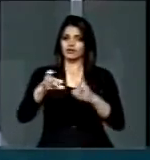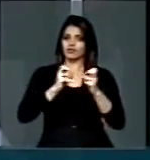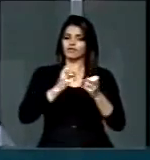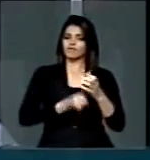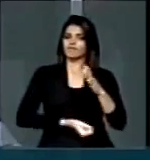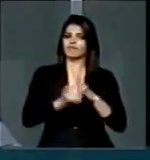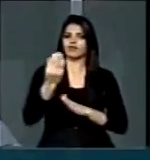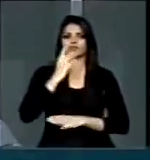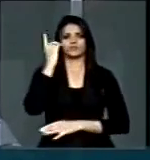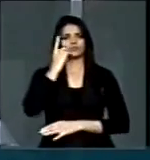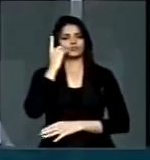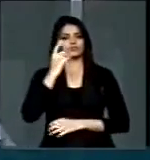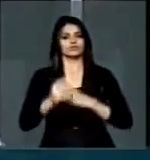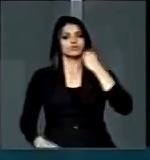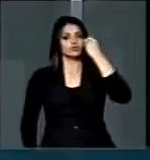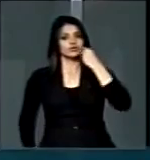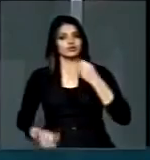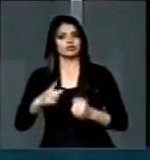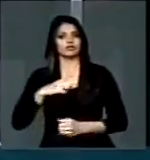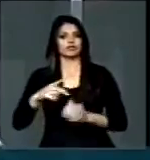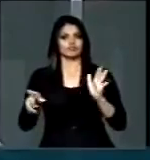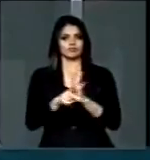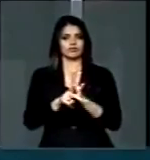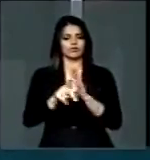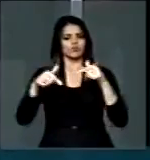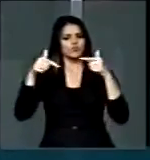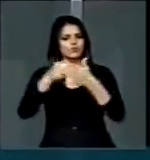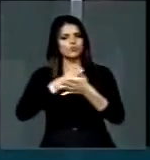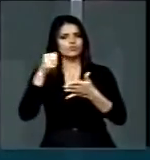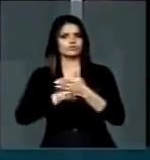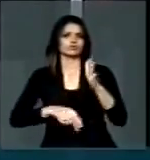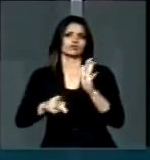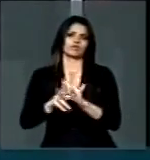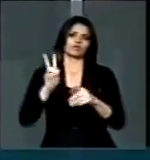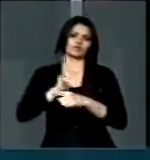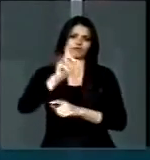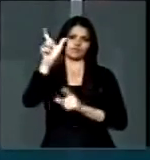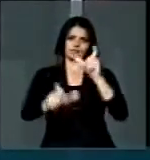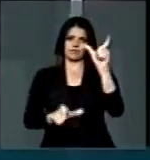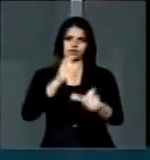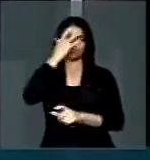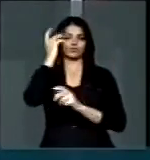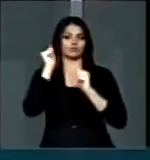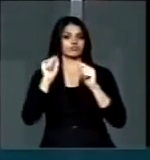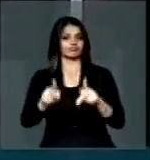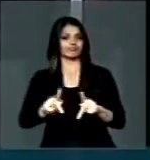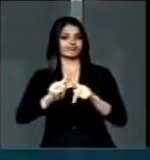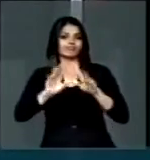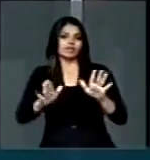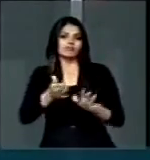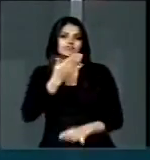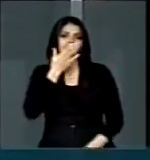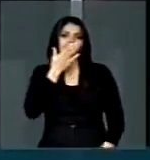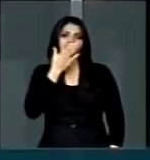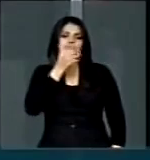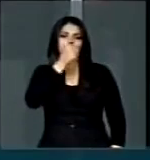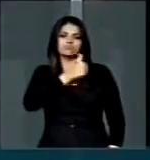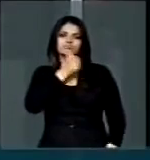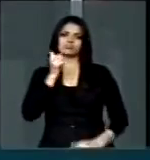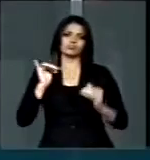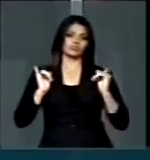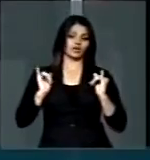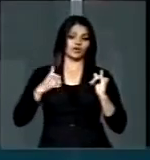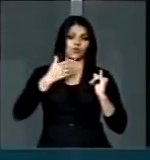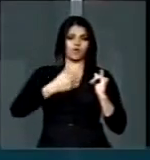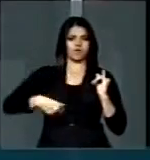vários deputados e senadores têm na sua bandeira a luta em defesa dos aposentados, mas se calam diante do governo